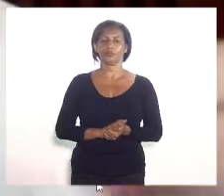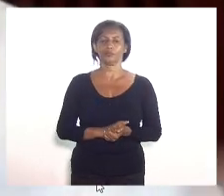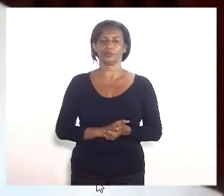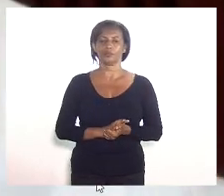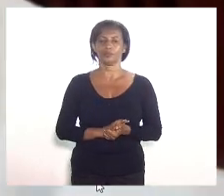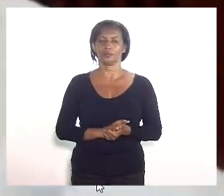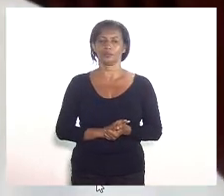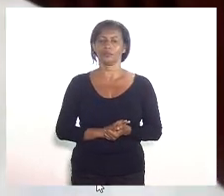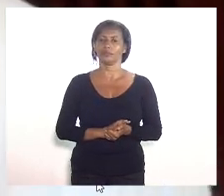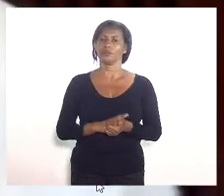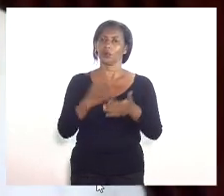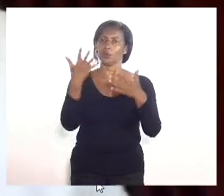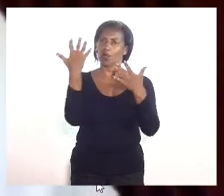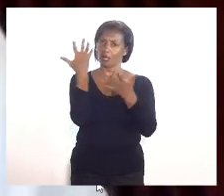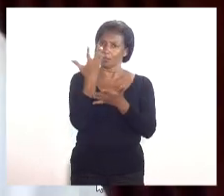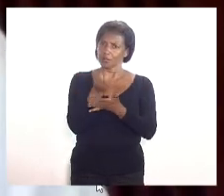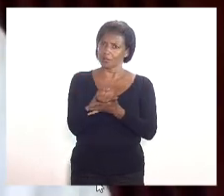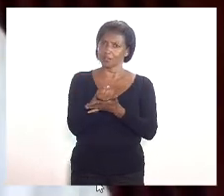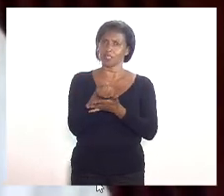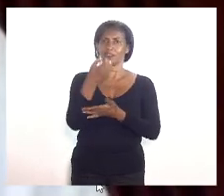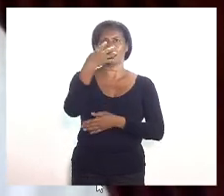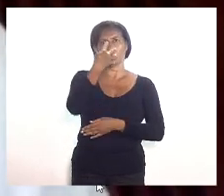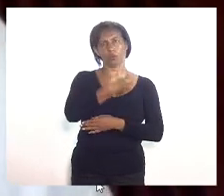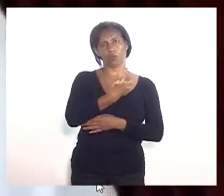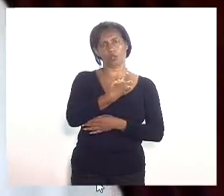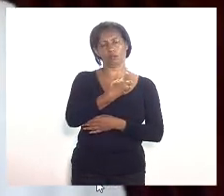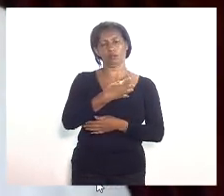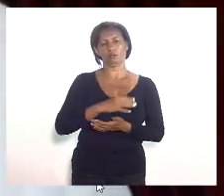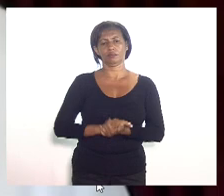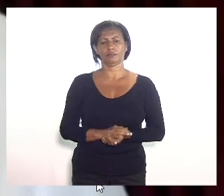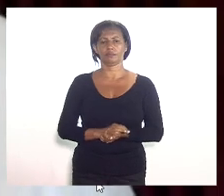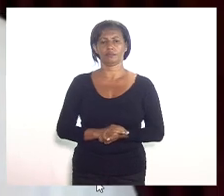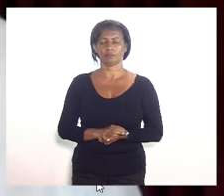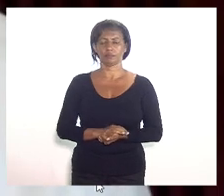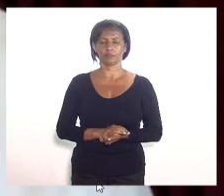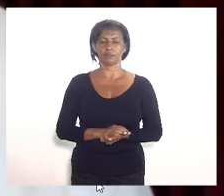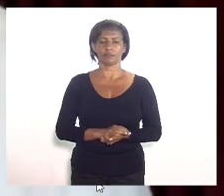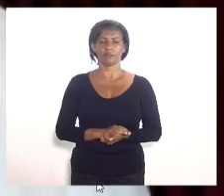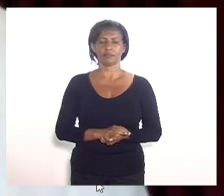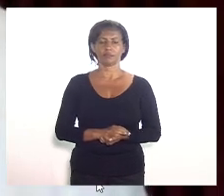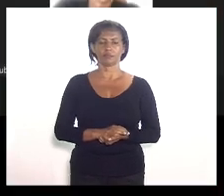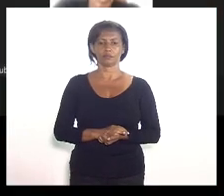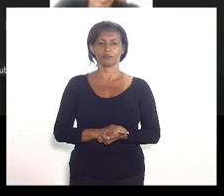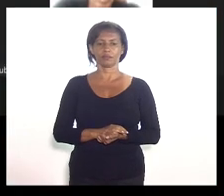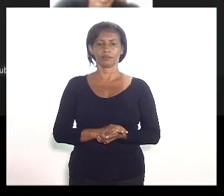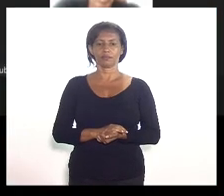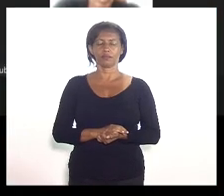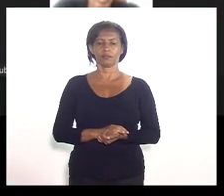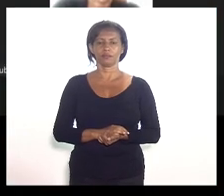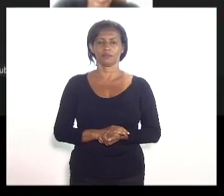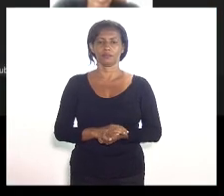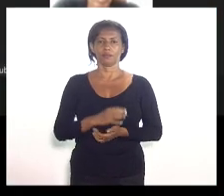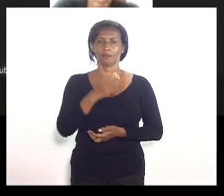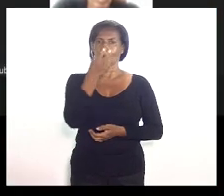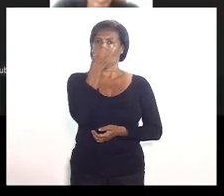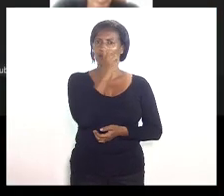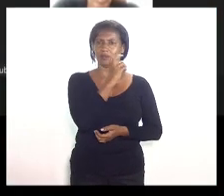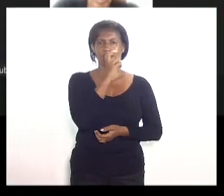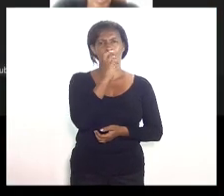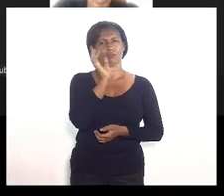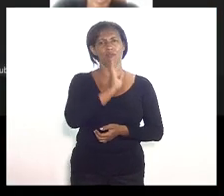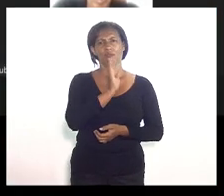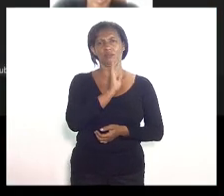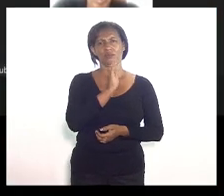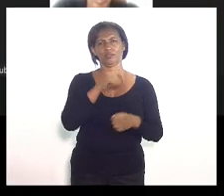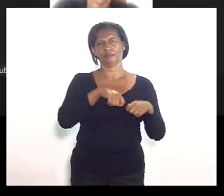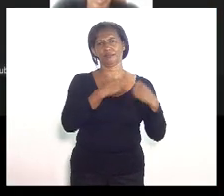Então, favorável a emenda 4. É isso. A 5 já está prejudicada, mas a